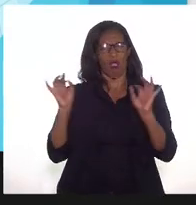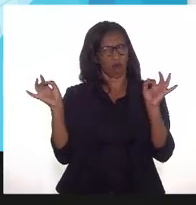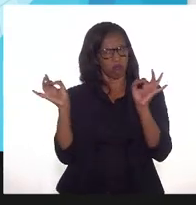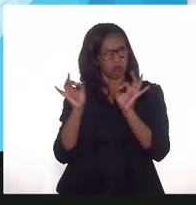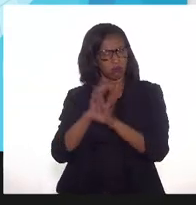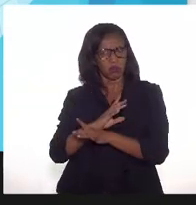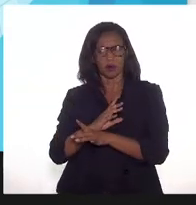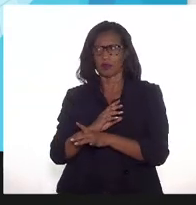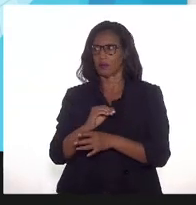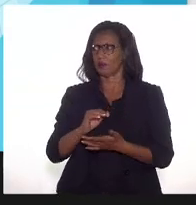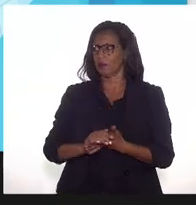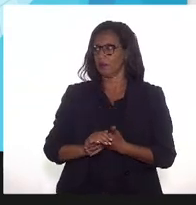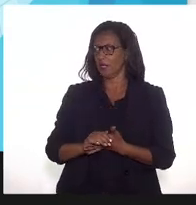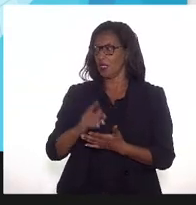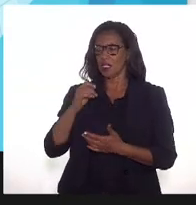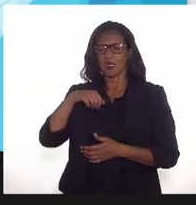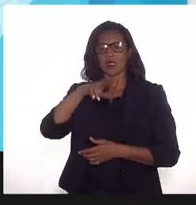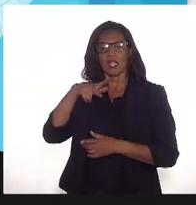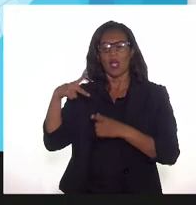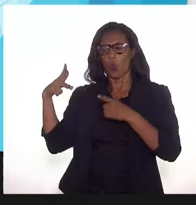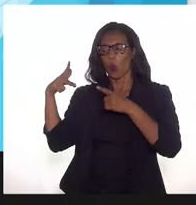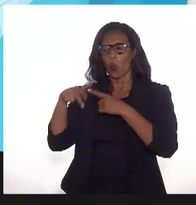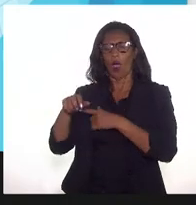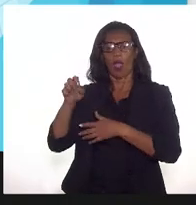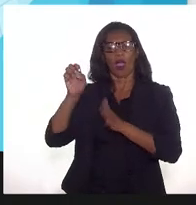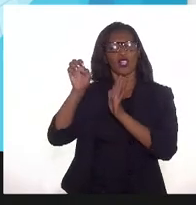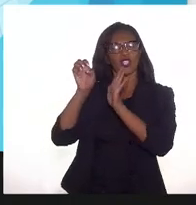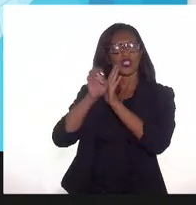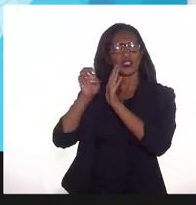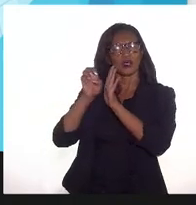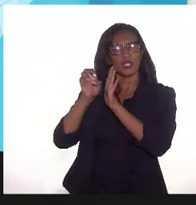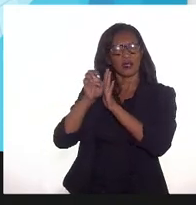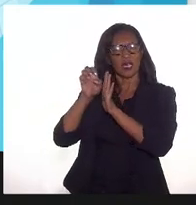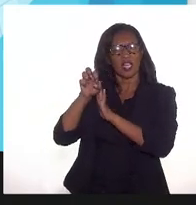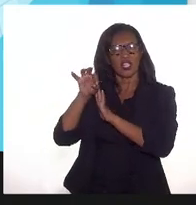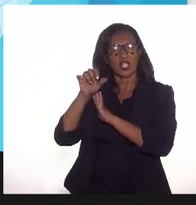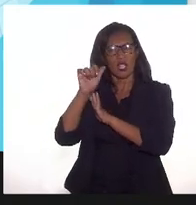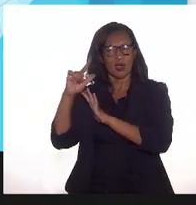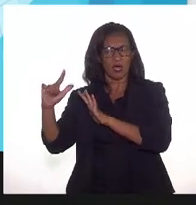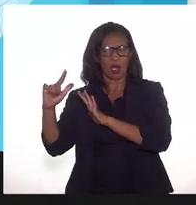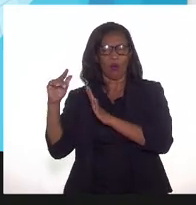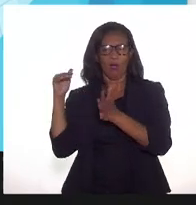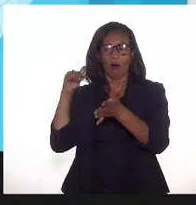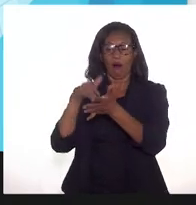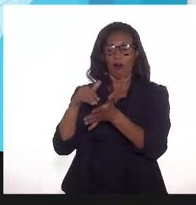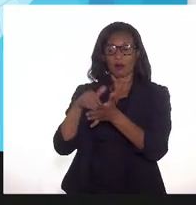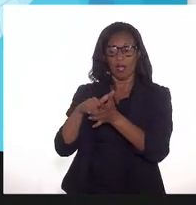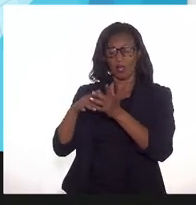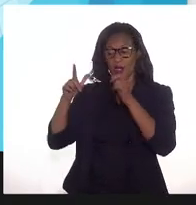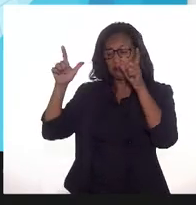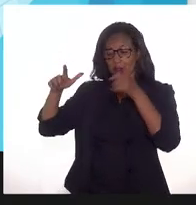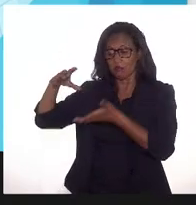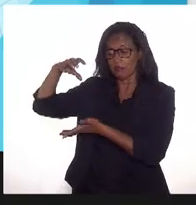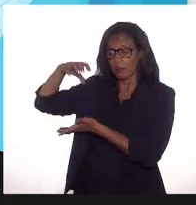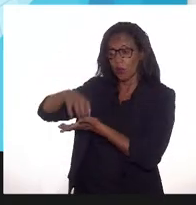sem intervenção estatal até que o mercado consiga